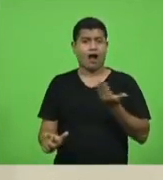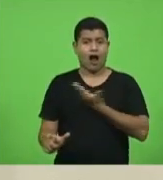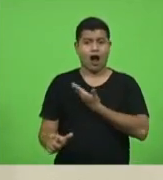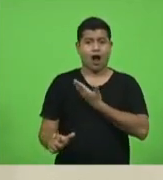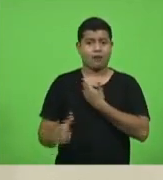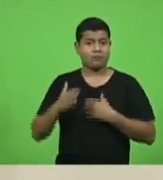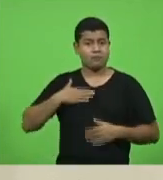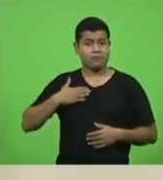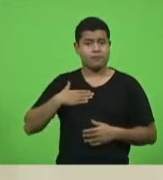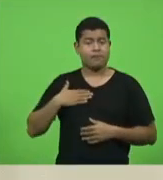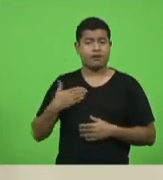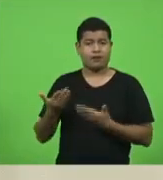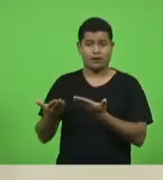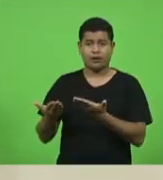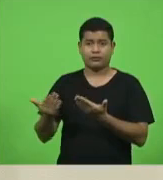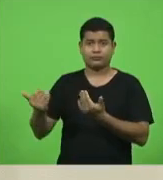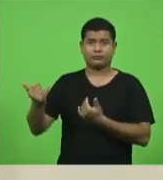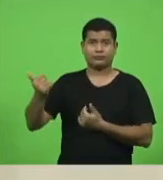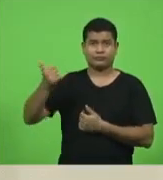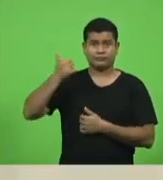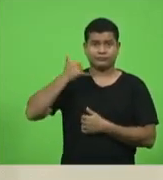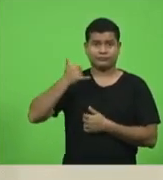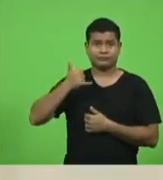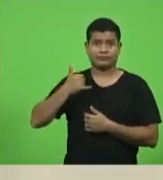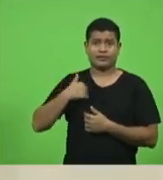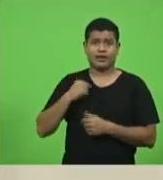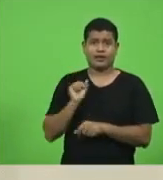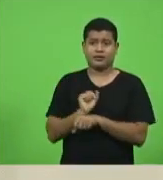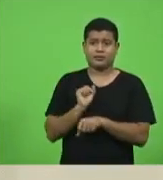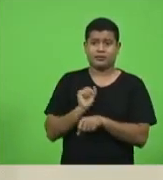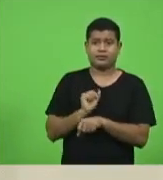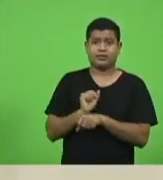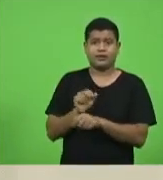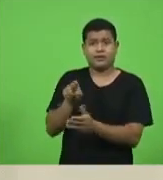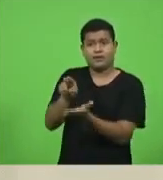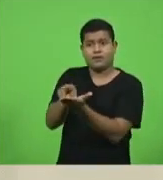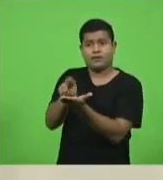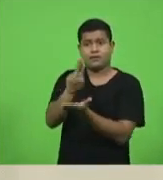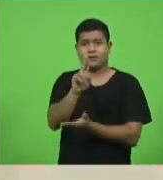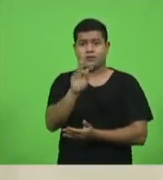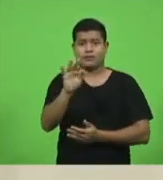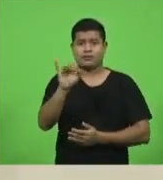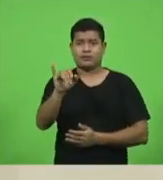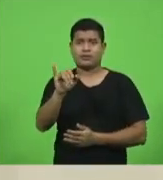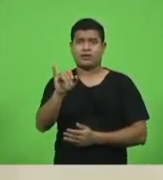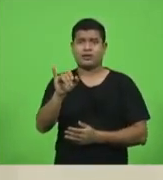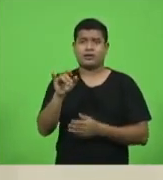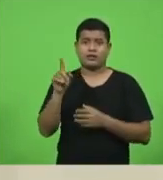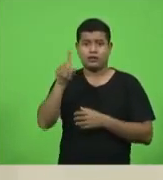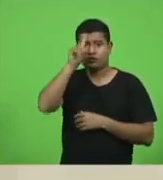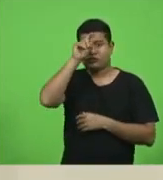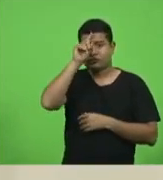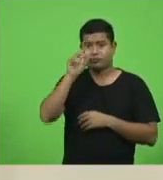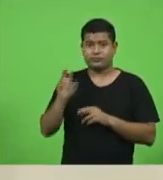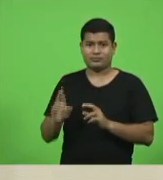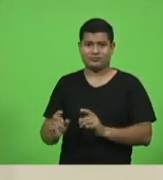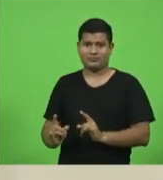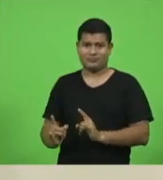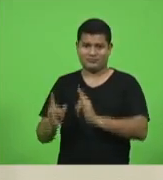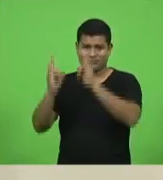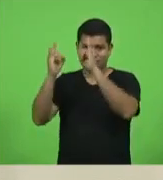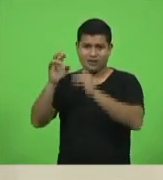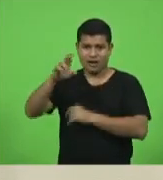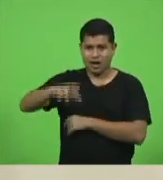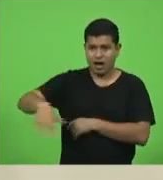que eu recebi a informação, que está aguardando um leito de UTI Covid no Hospital Regional do Oeste.